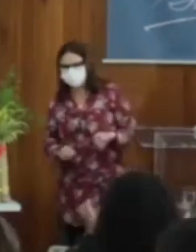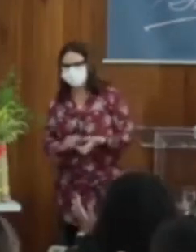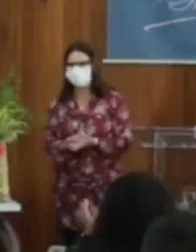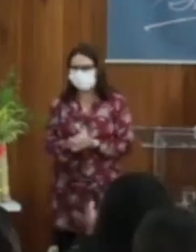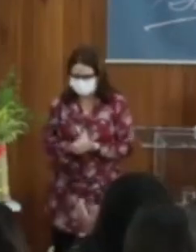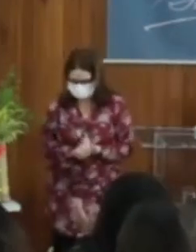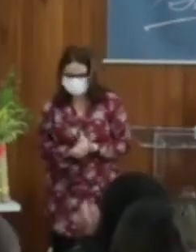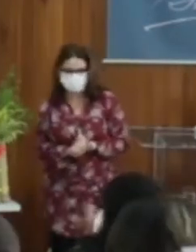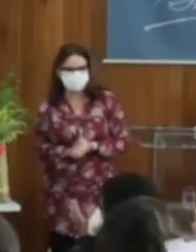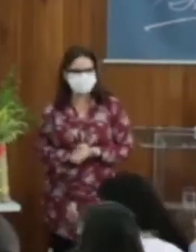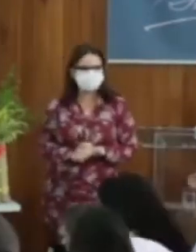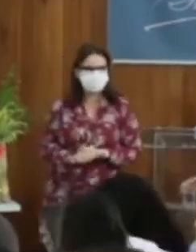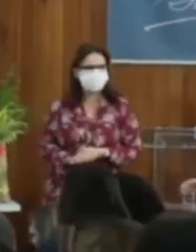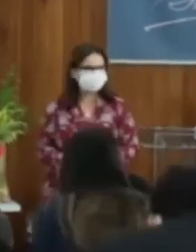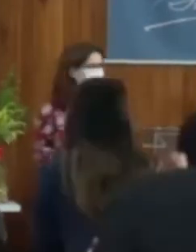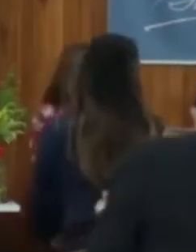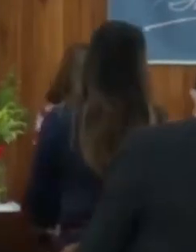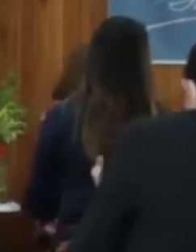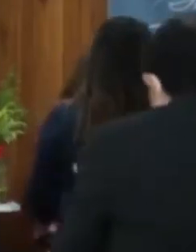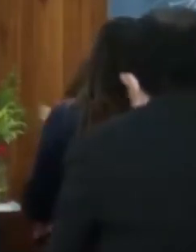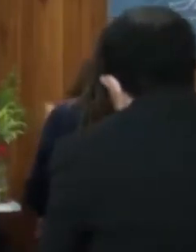Obrigado. Obrigado. Obrigado.